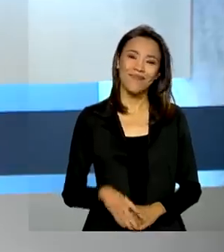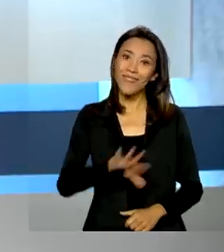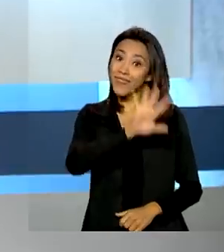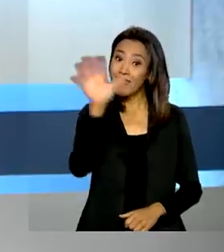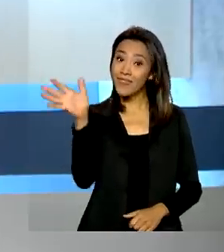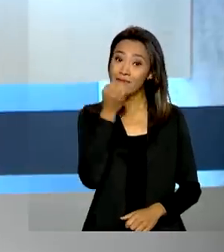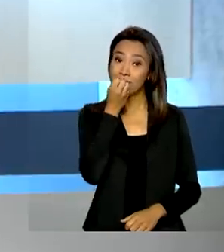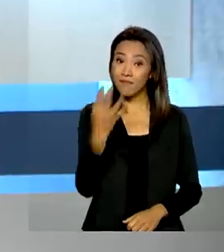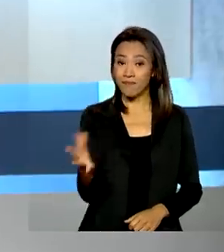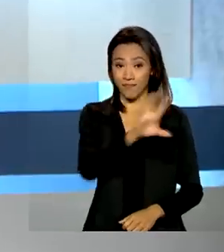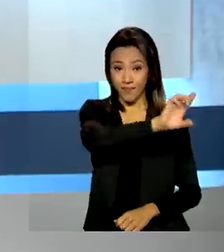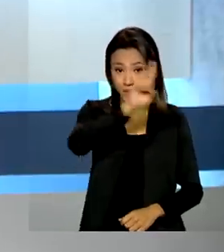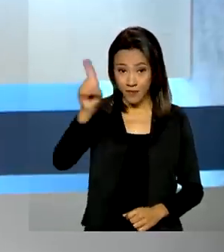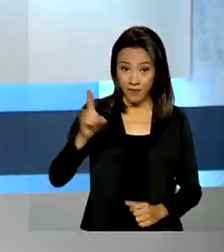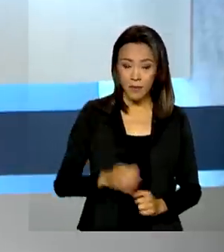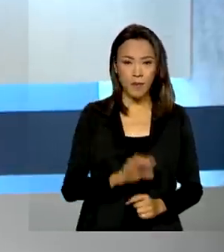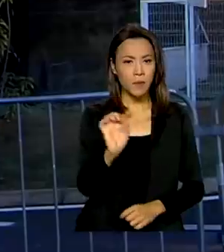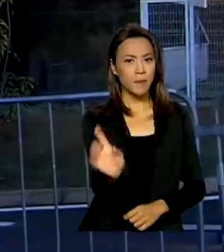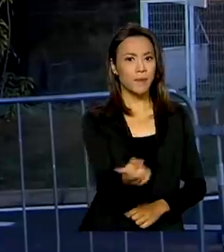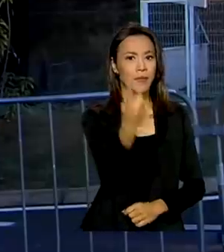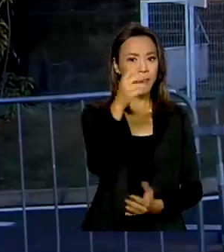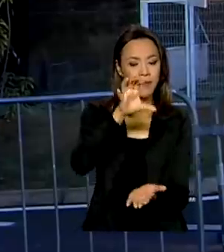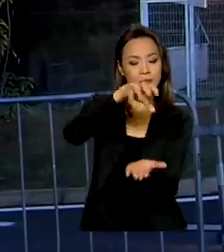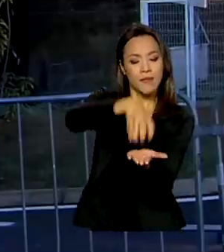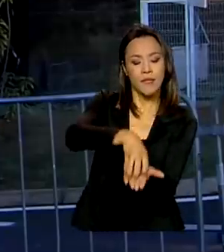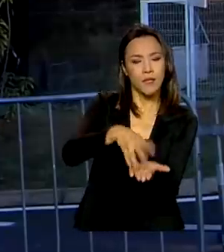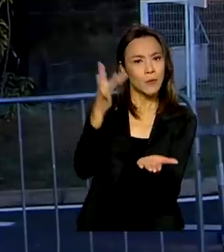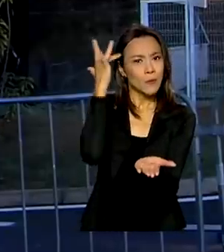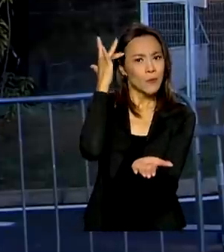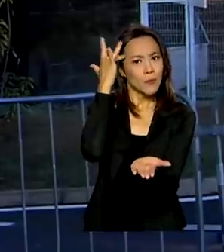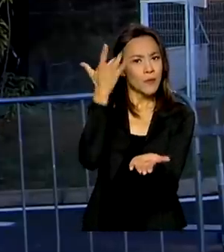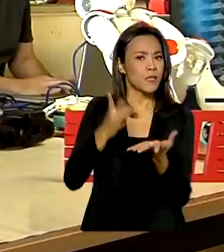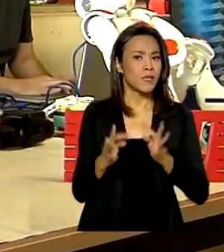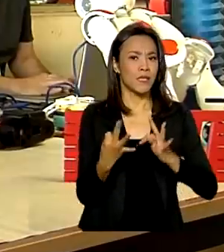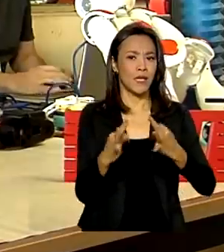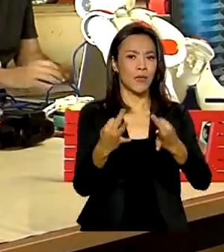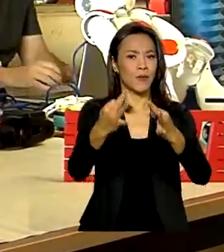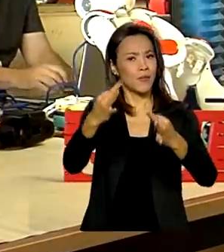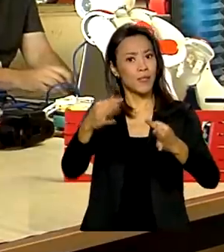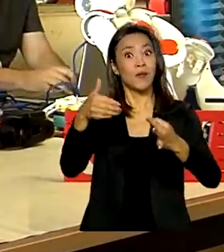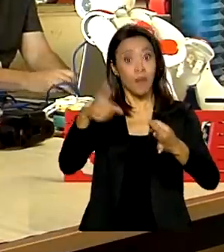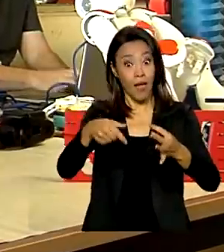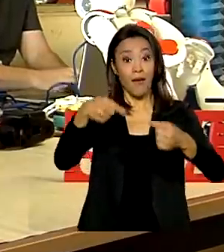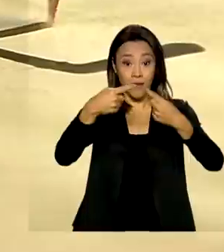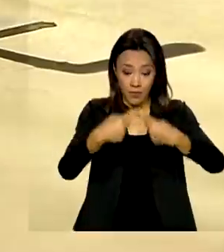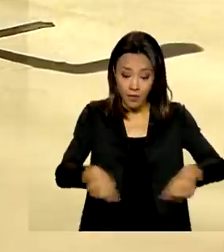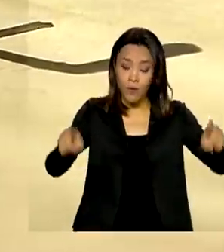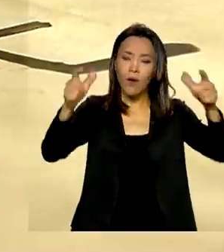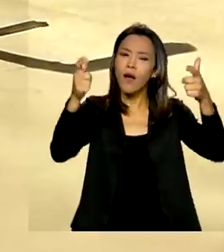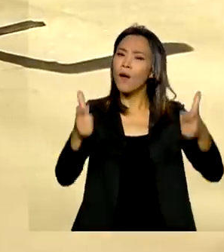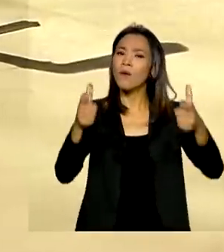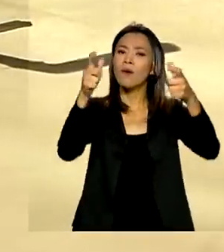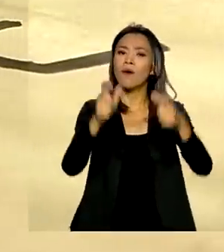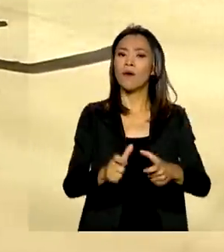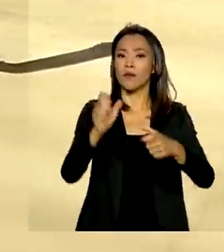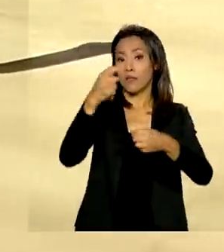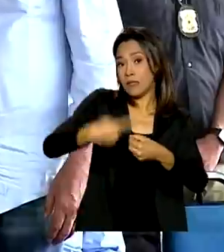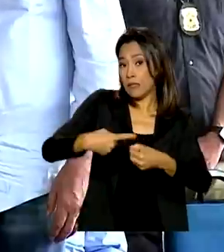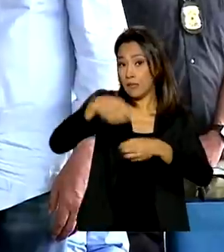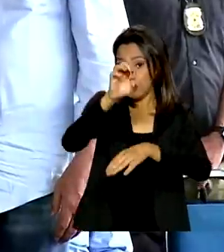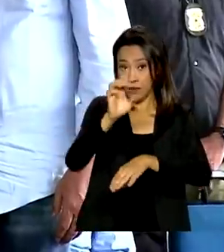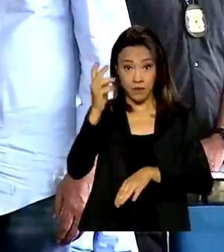Olá, bom dia. Primeiro Centro de Excelência de Tecnologias do Futuro é inaugurado no interior de São Paulo.